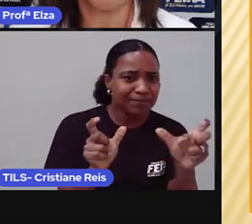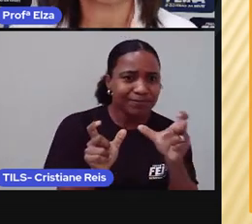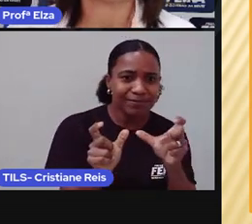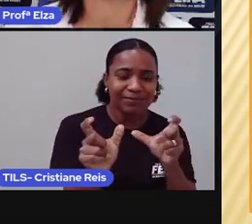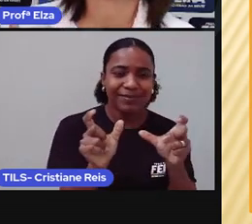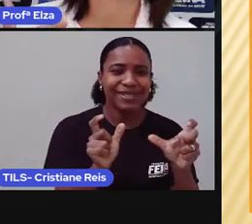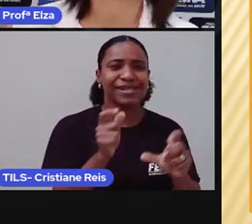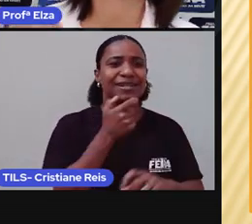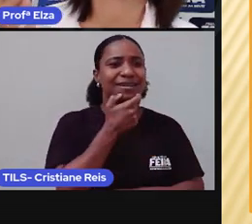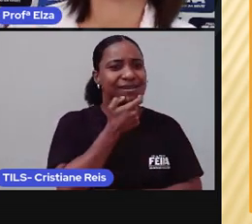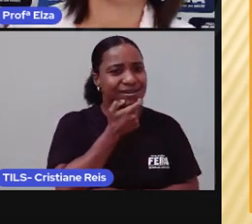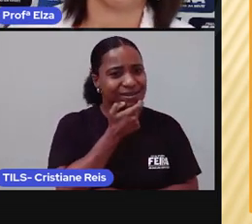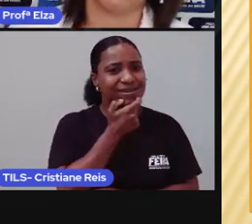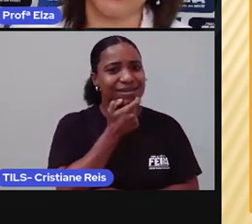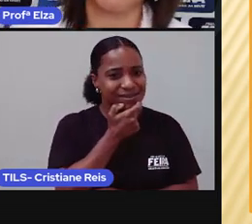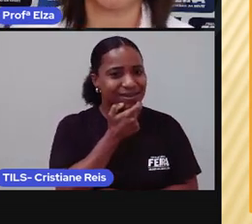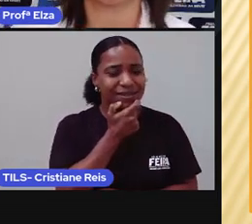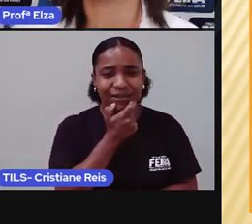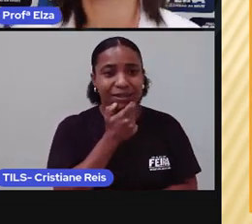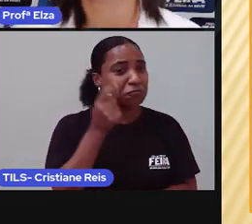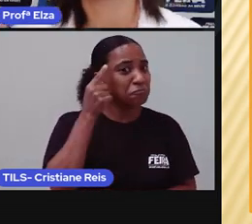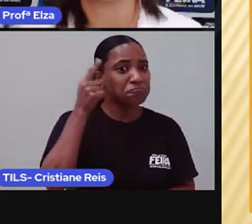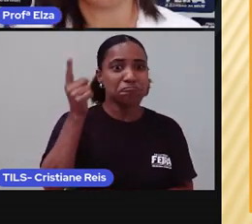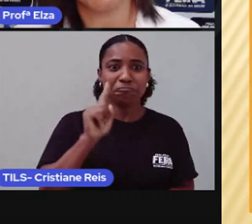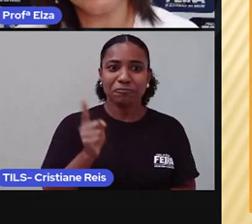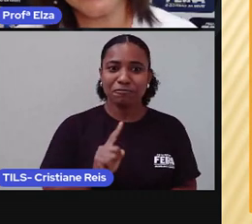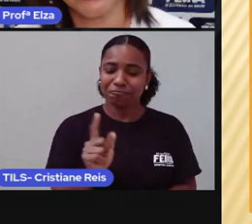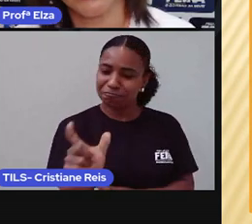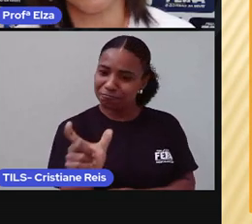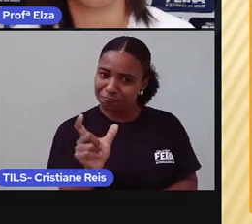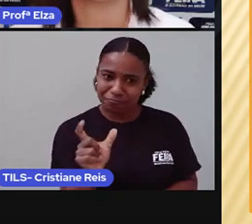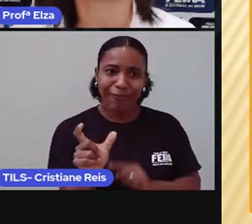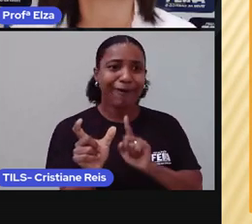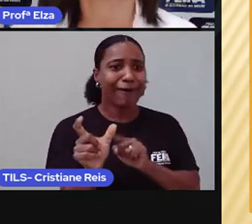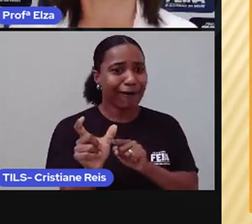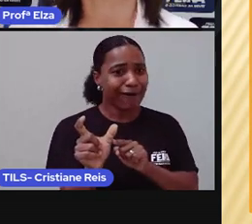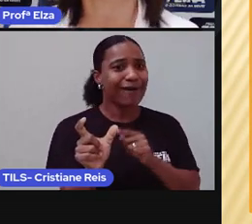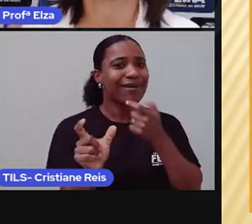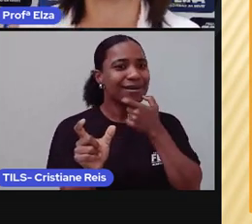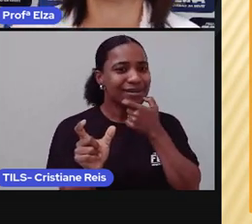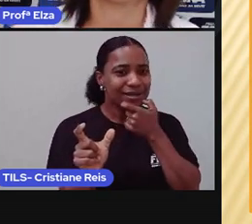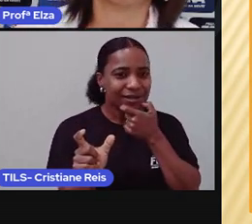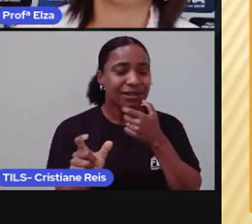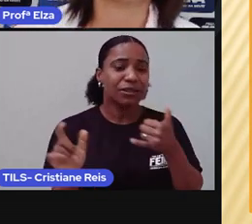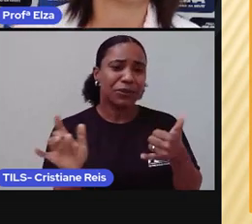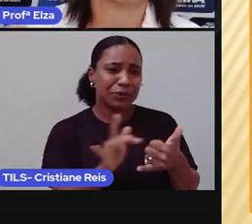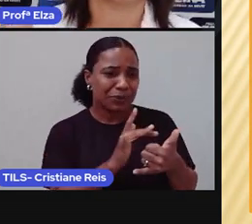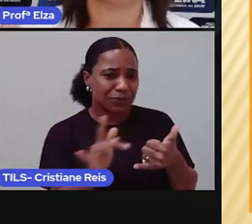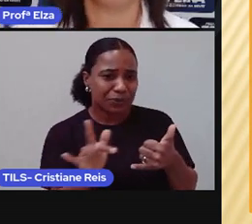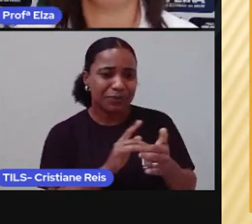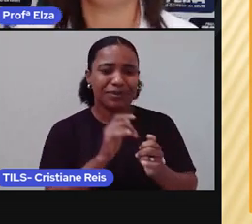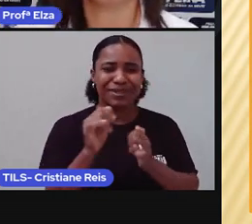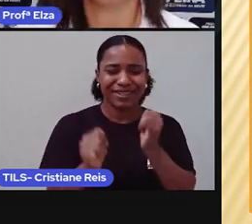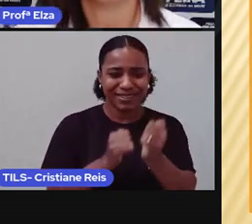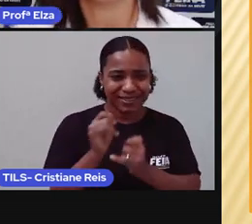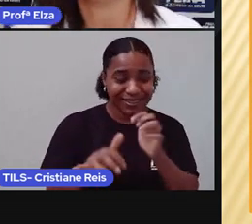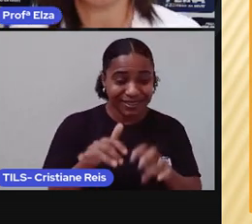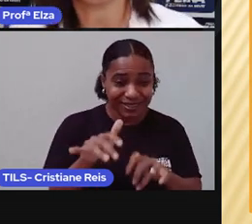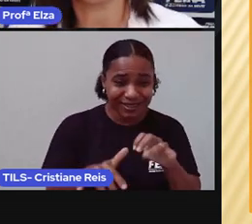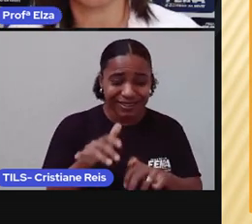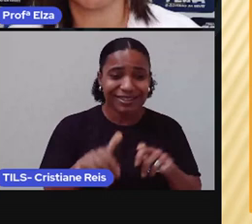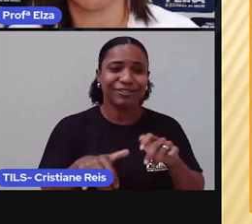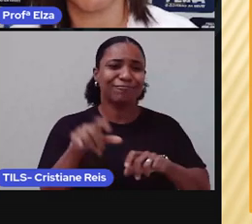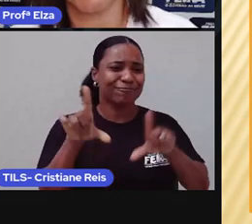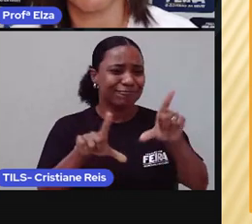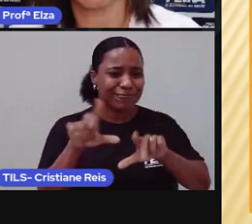Porque a presença da internet, dos aparelhos eletrônicos, de canções, filmes e